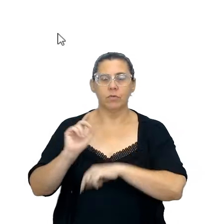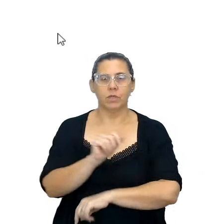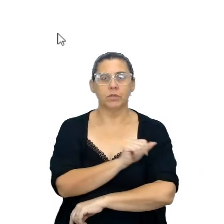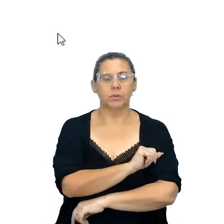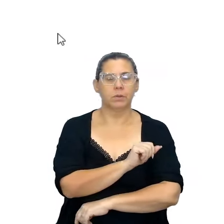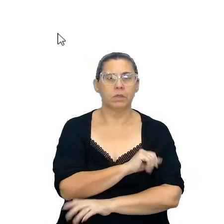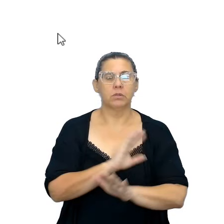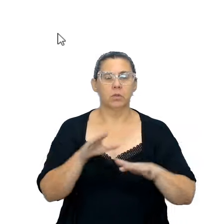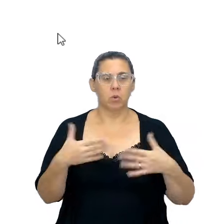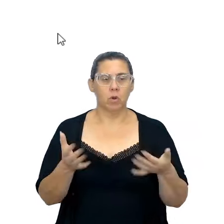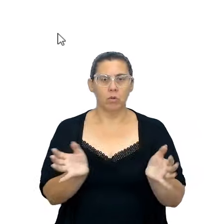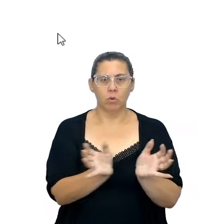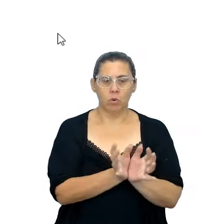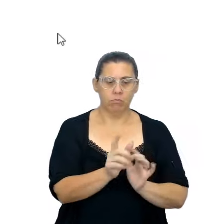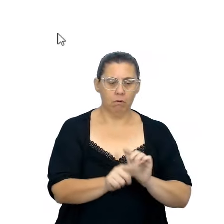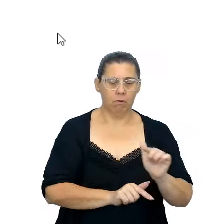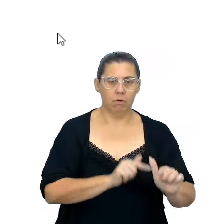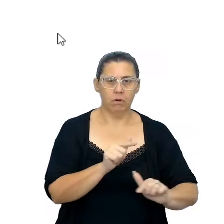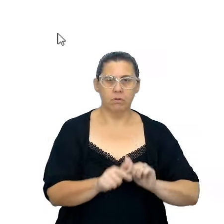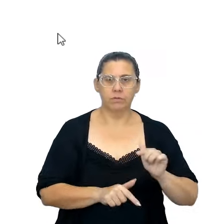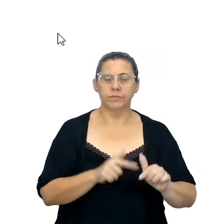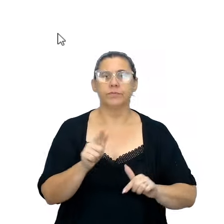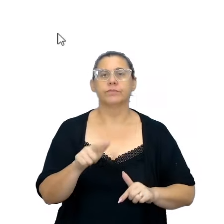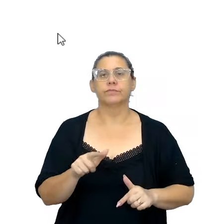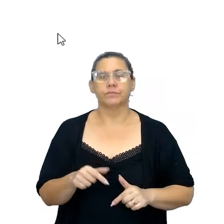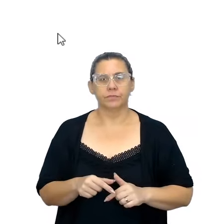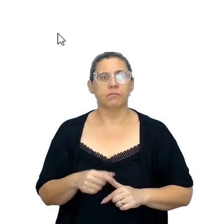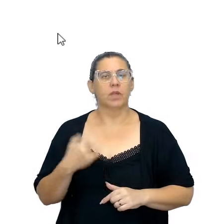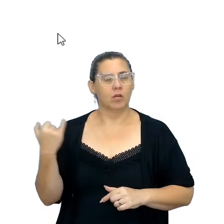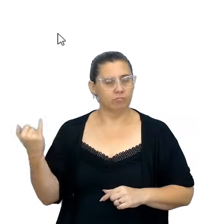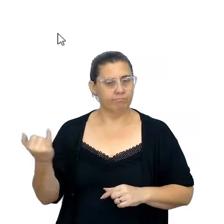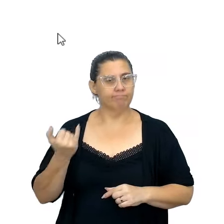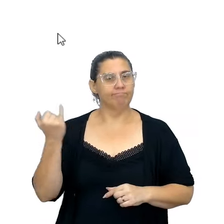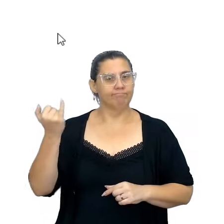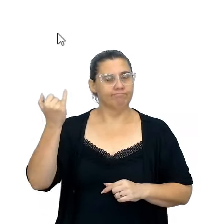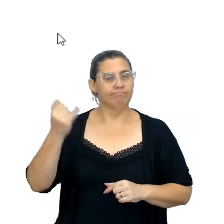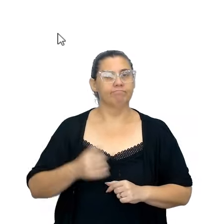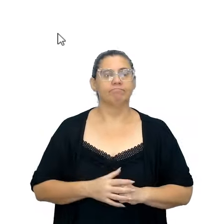quando se trabalha em equipe, essa parte empática, ela é muito necessária.